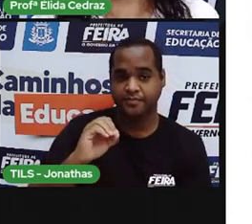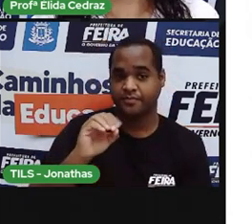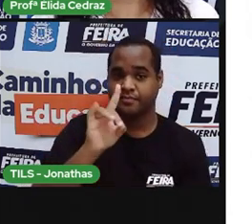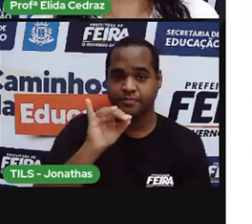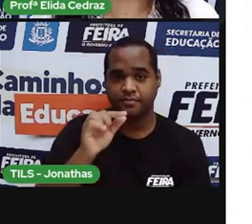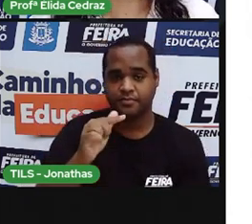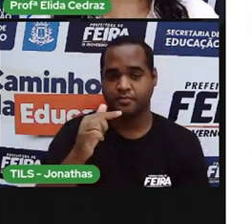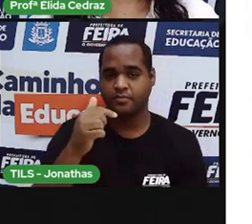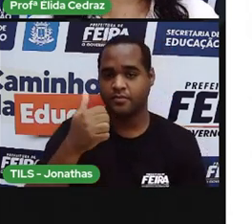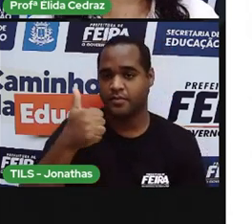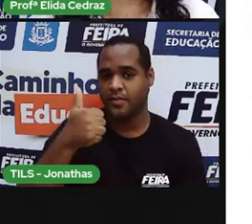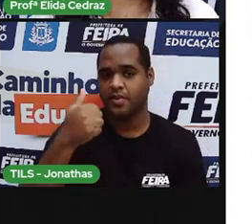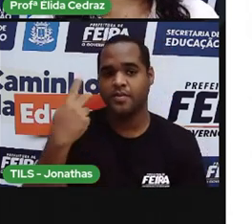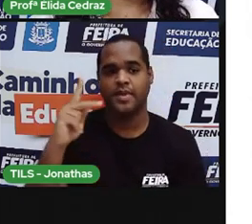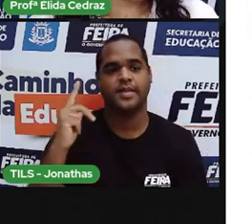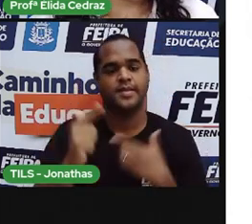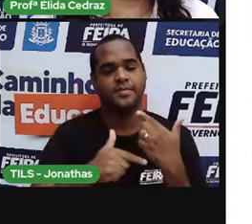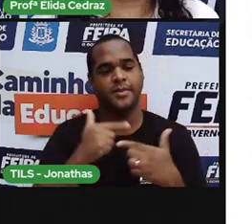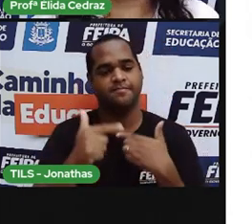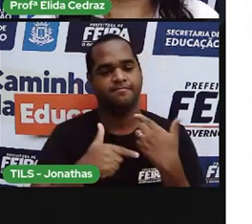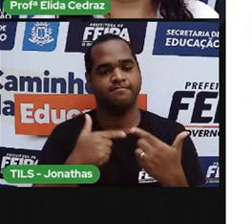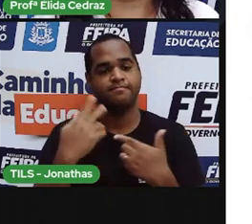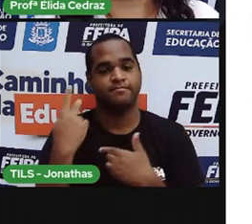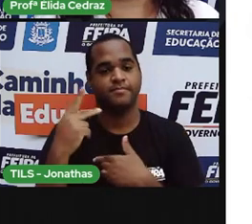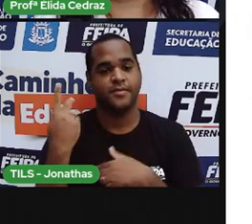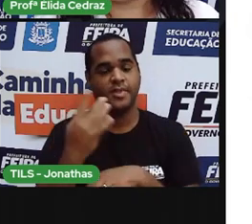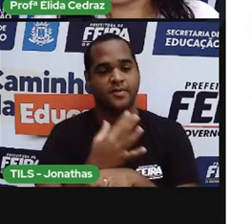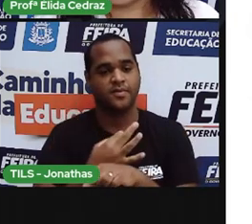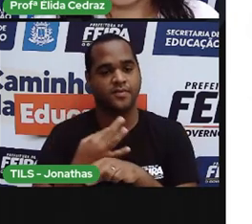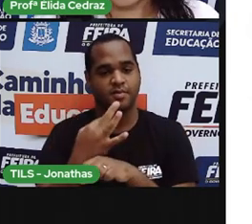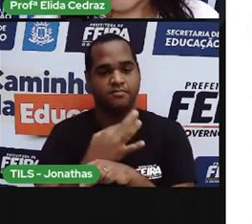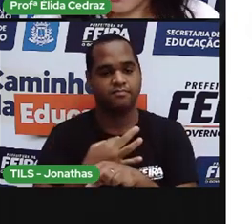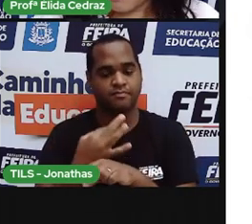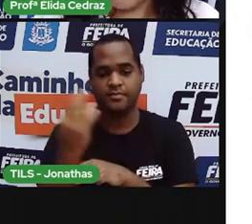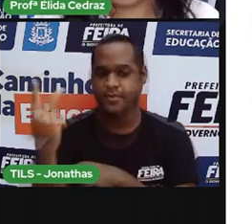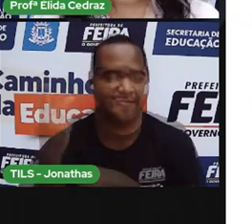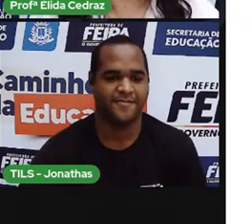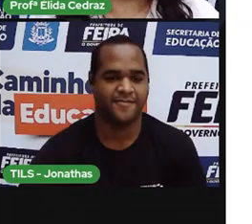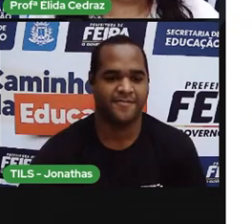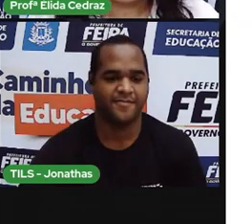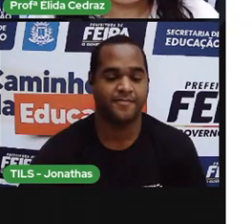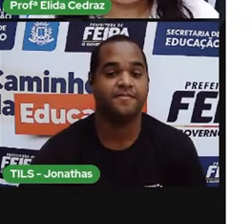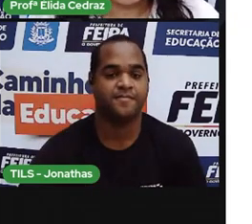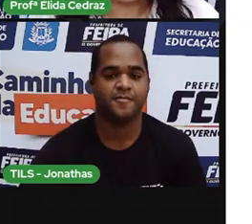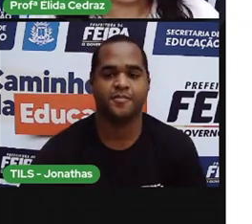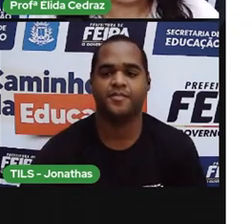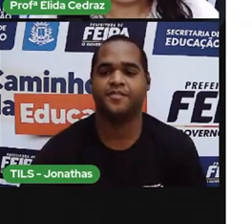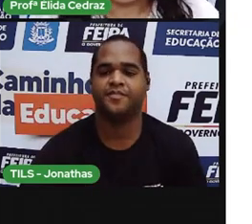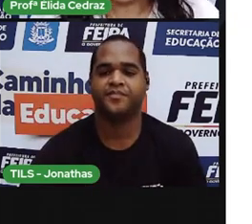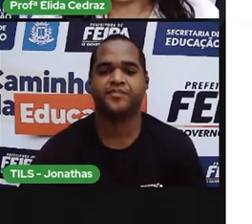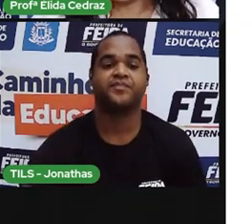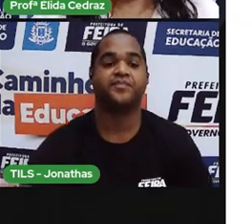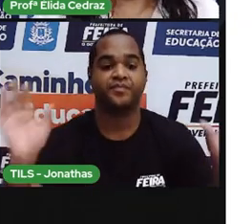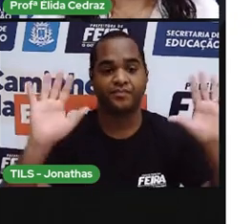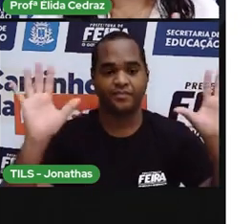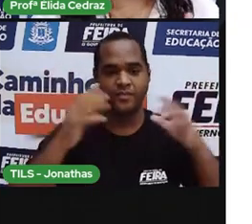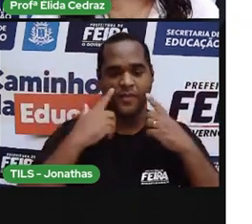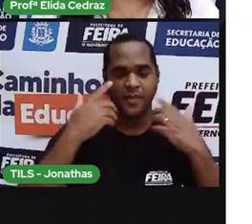trabalho e sendo um feriado para todos nós. Vamos praticar um pouco?